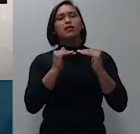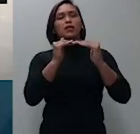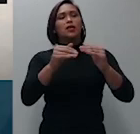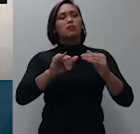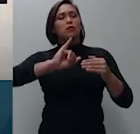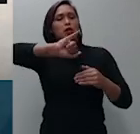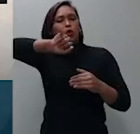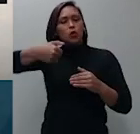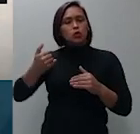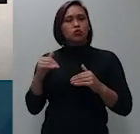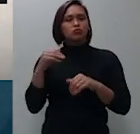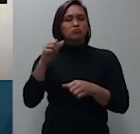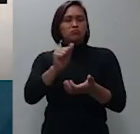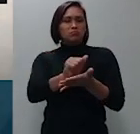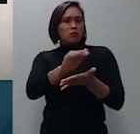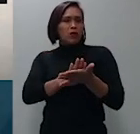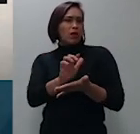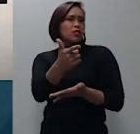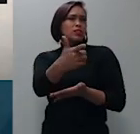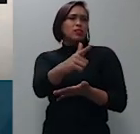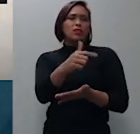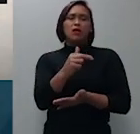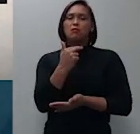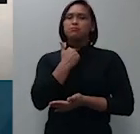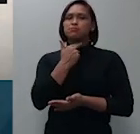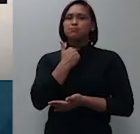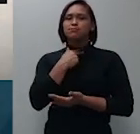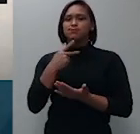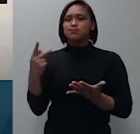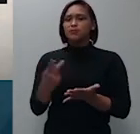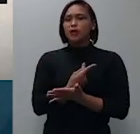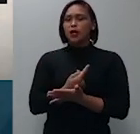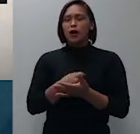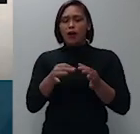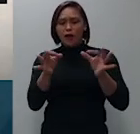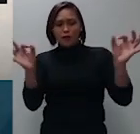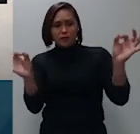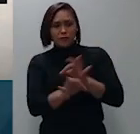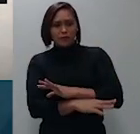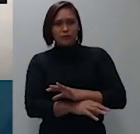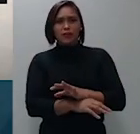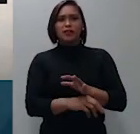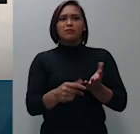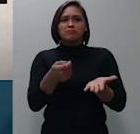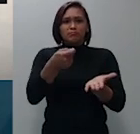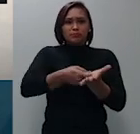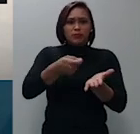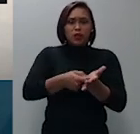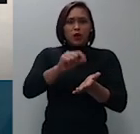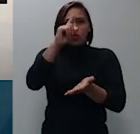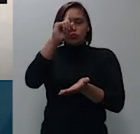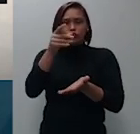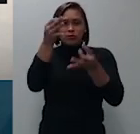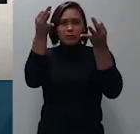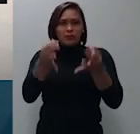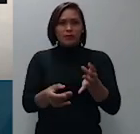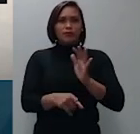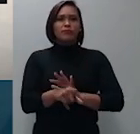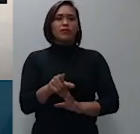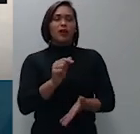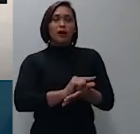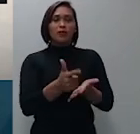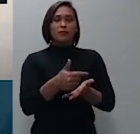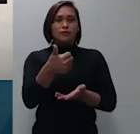podem incidir desde o vencimento. Está citado o precedente nas folhas 15 do meu